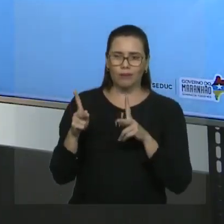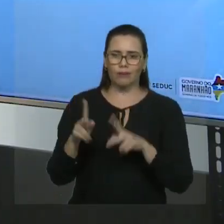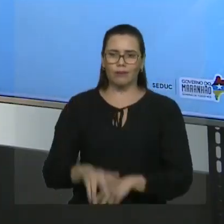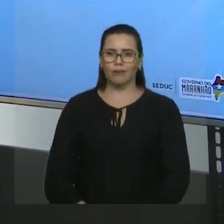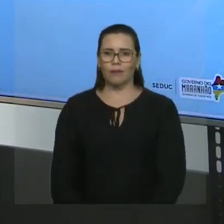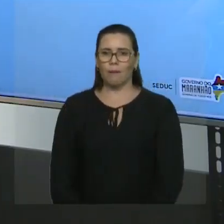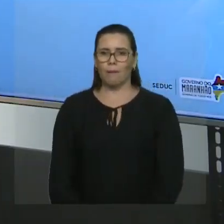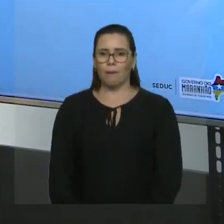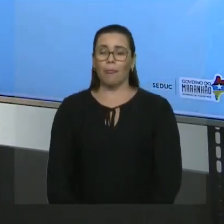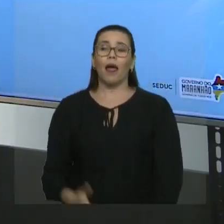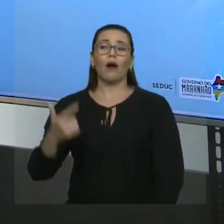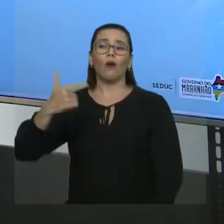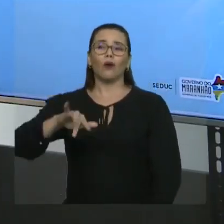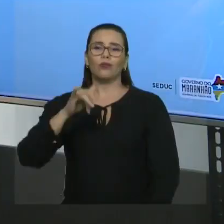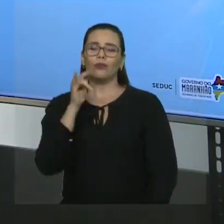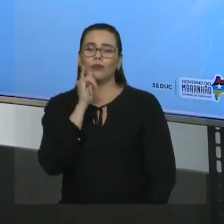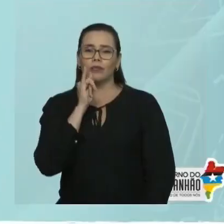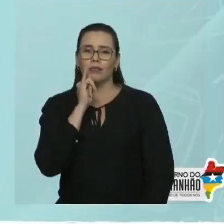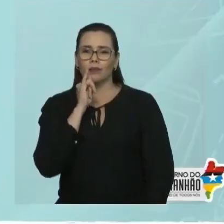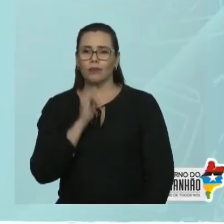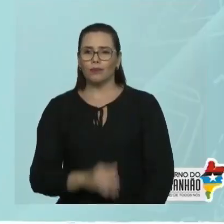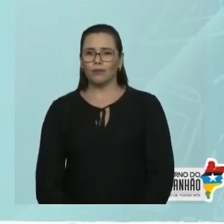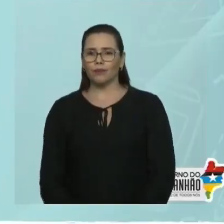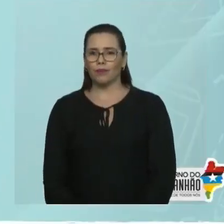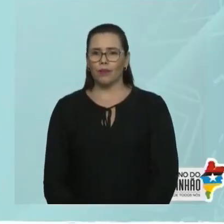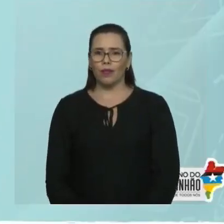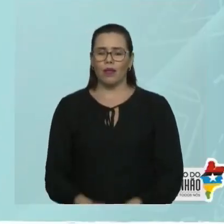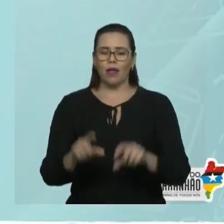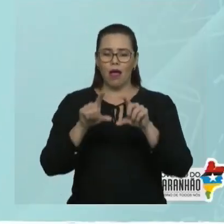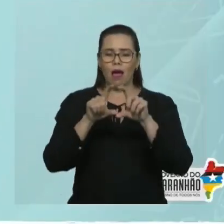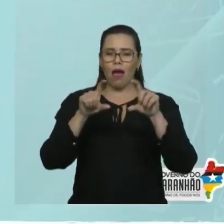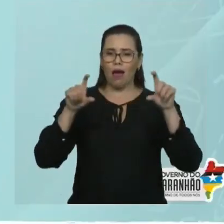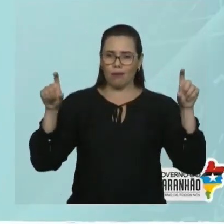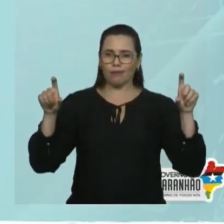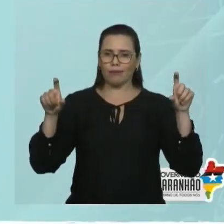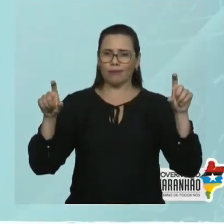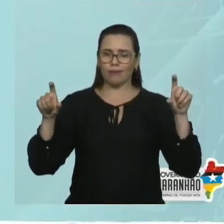Olha essa cadeia. Cadeia ramificada? Sim ou não? Sim.